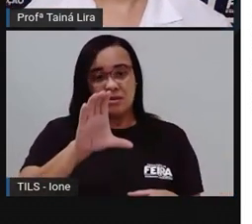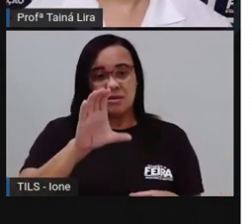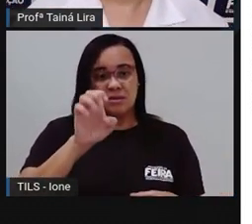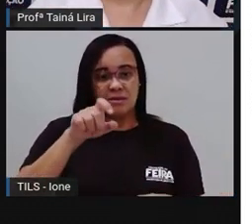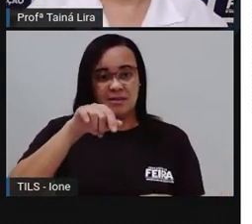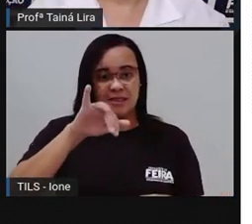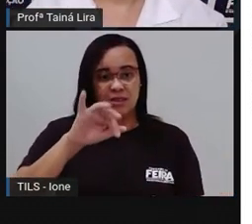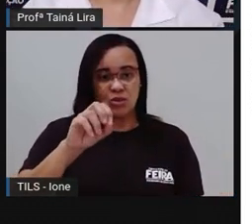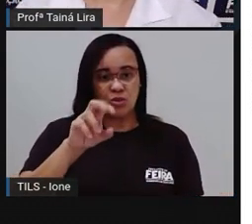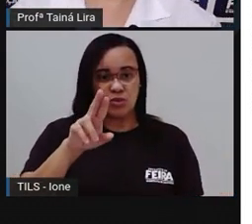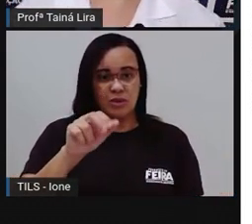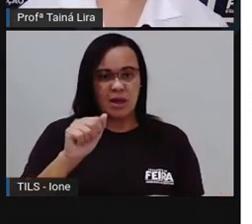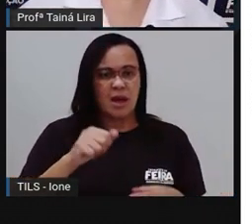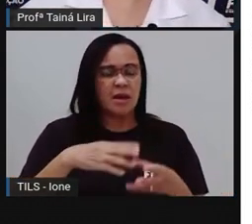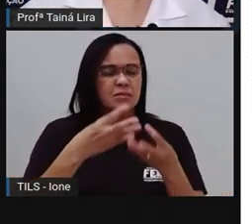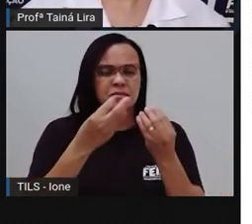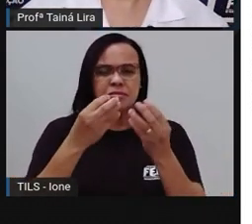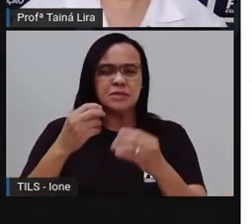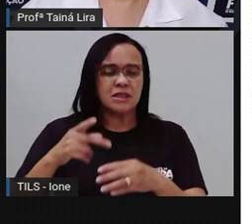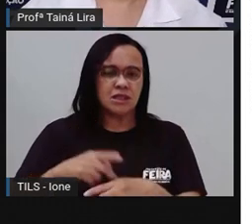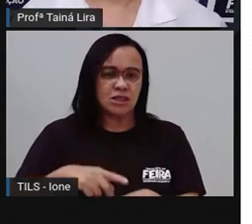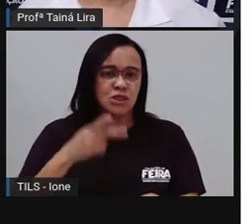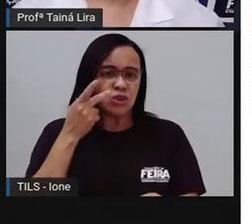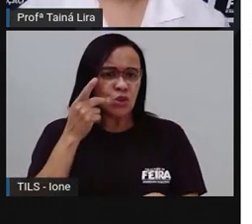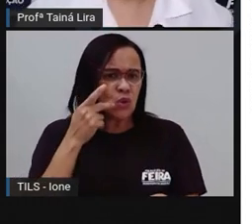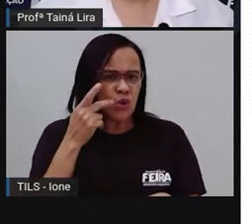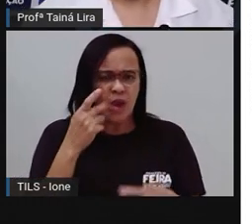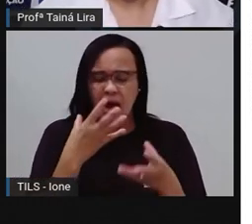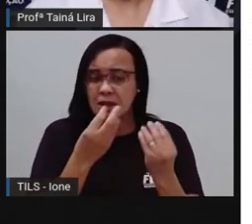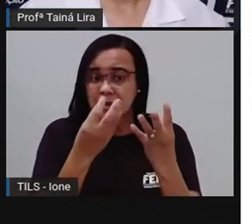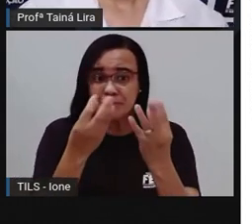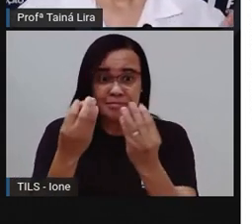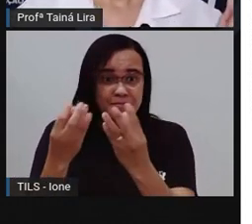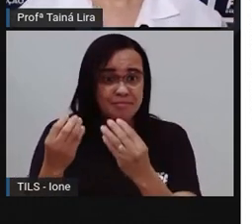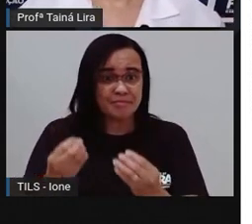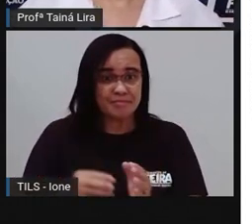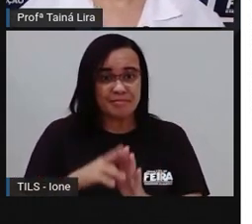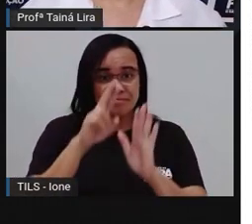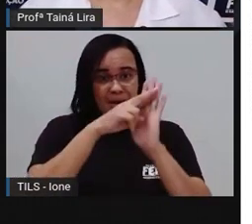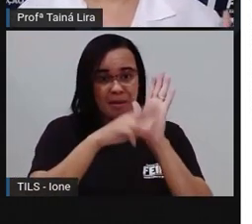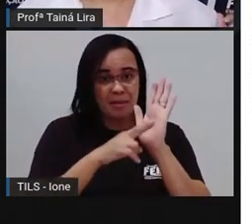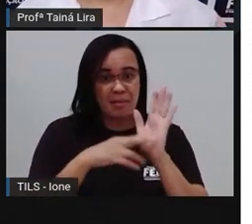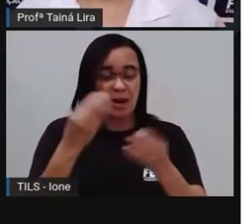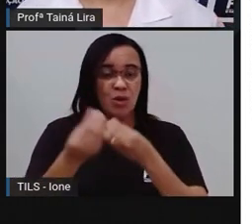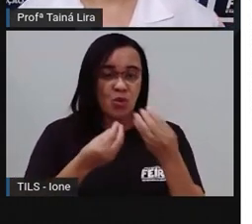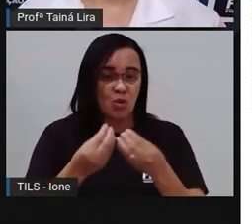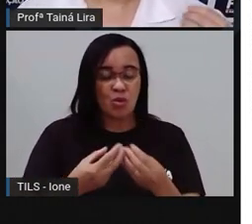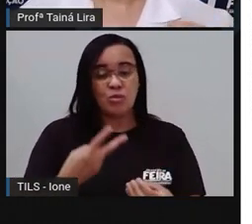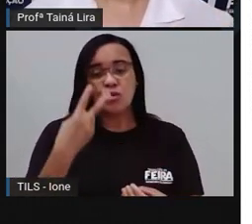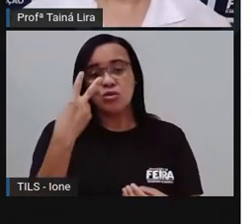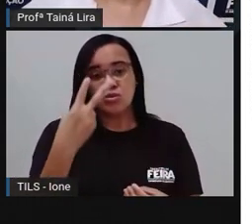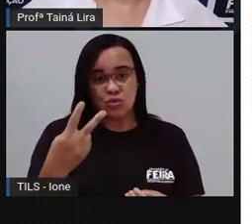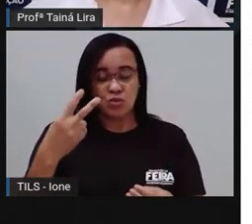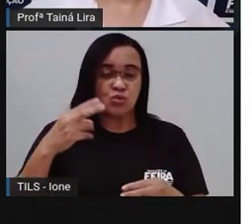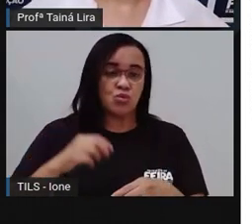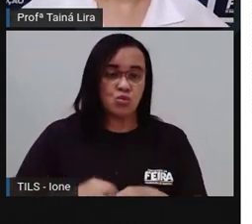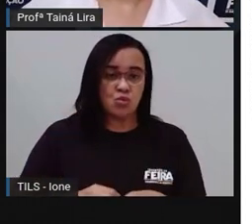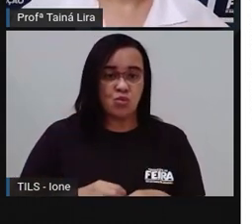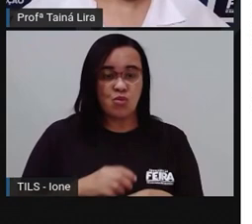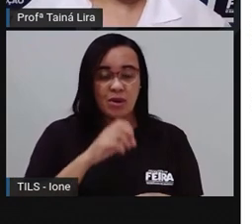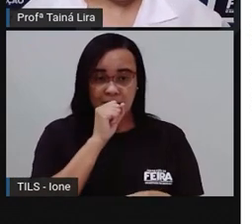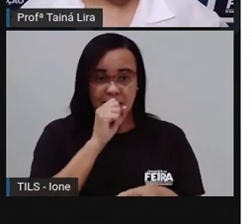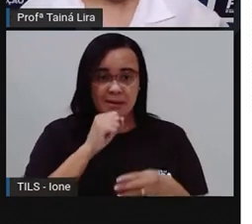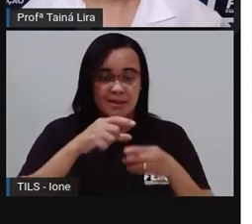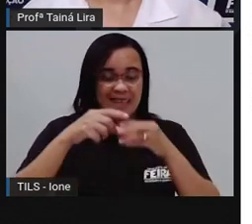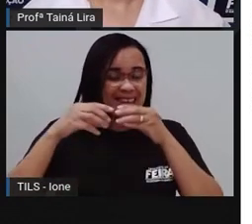calda de chocolate. Bom, vamos lá para os ingredientes, olha lá! Duas cenouras médias, descascadas e